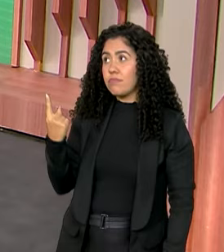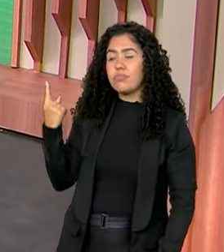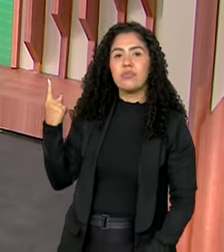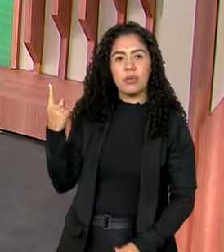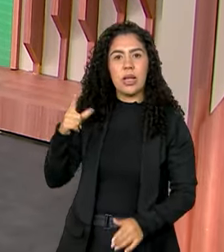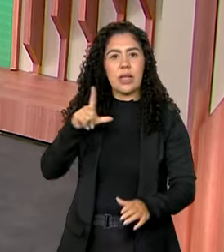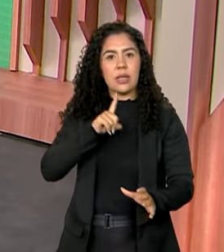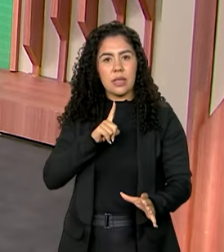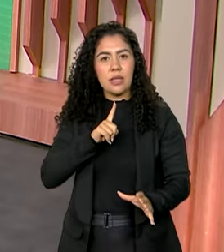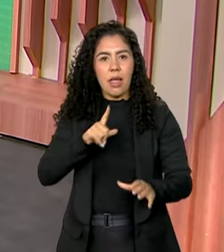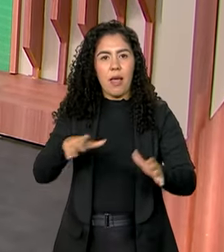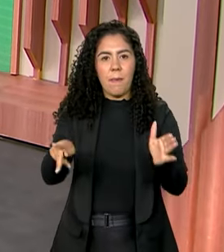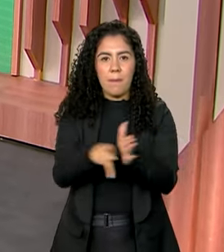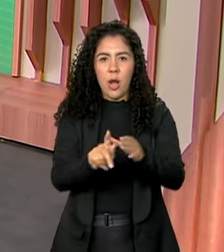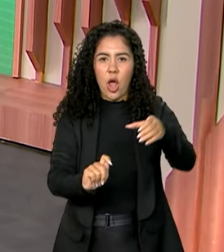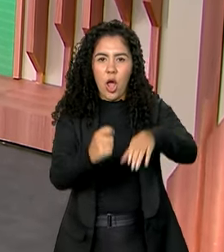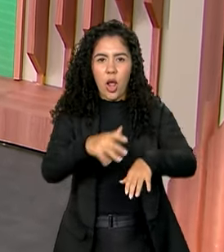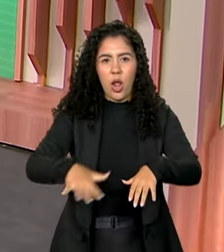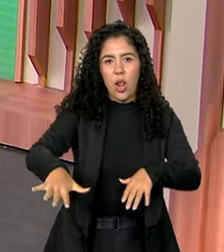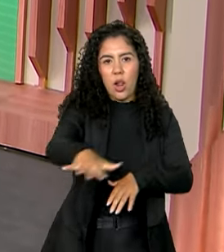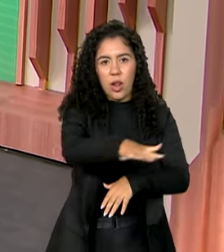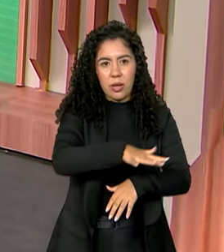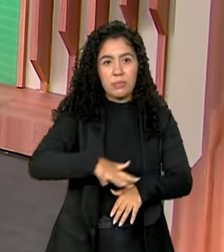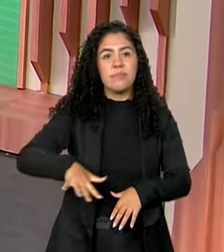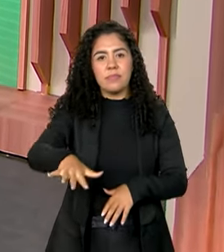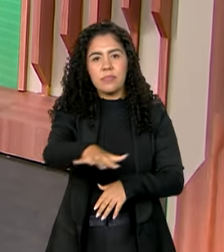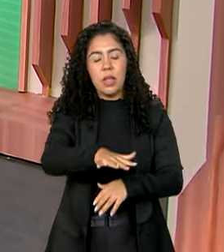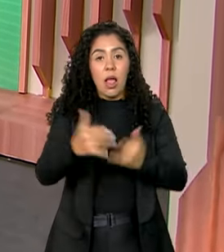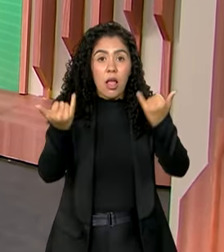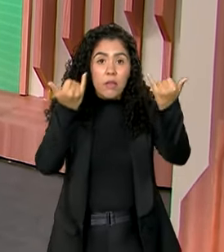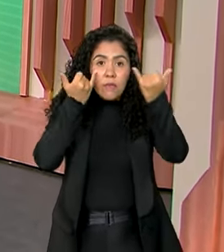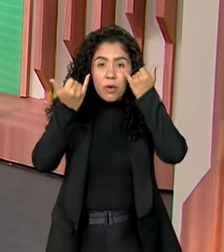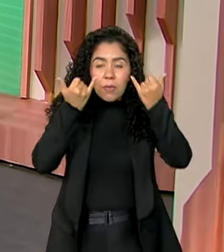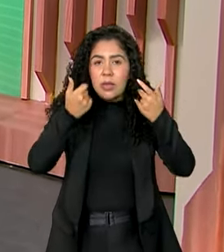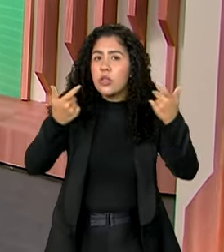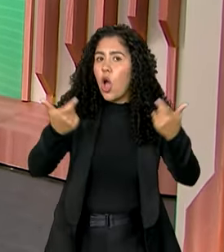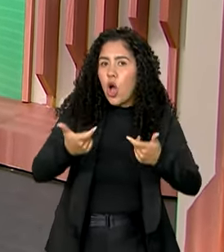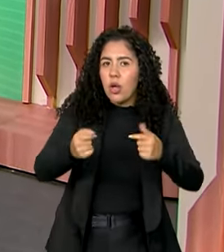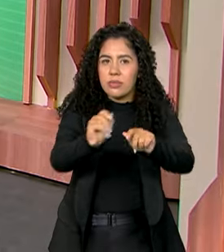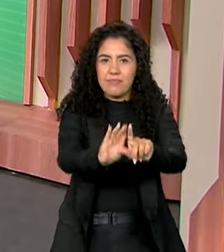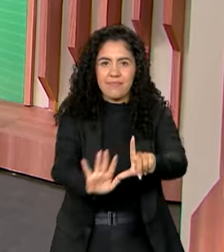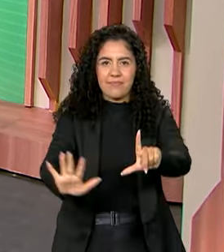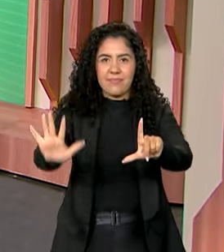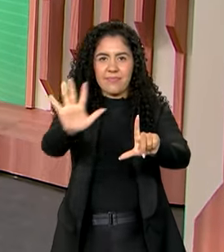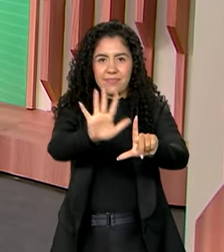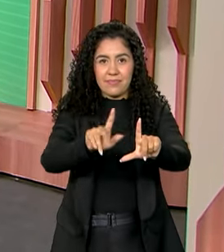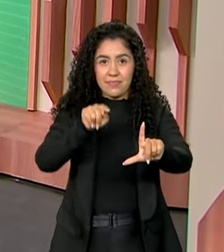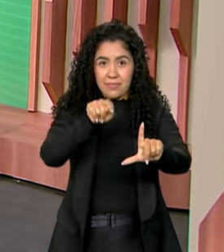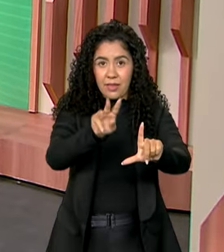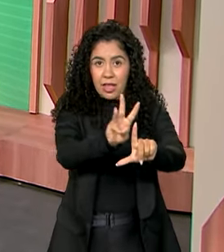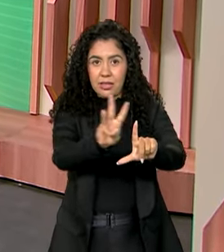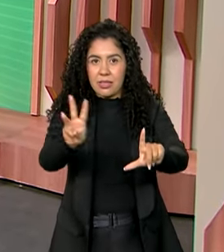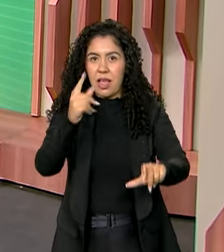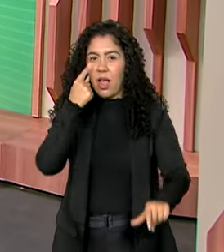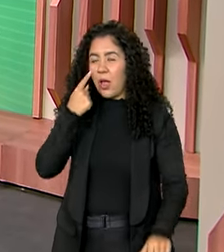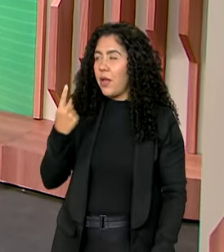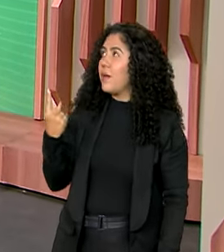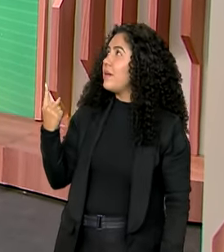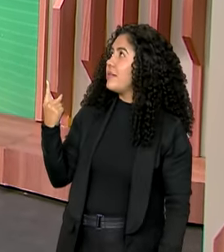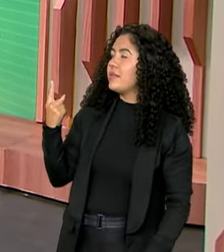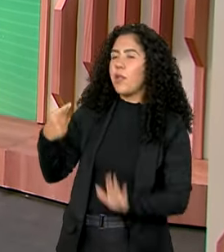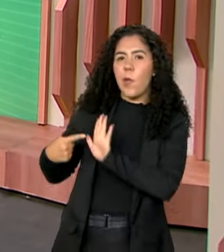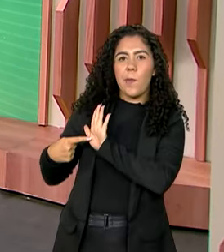abriga este quilombo, Terra Dura e Sete Ladeiras. Os dados são da plataforma Comunica.br, que mostra com